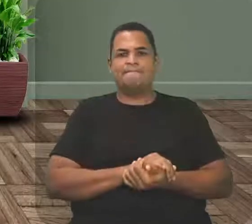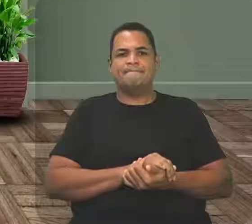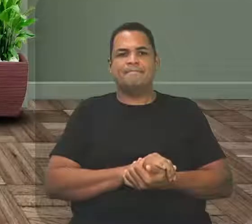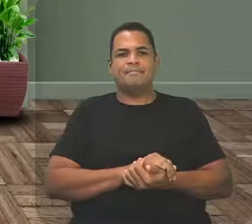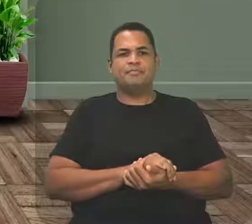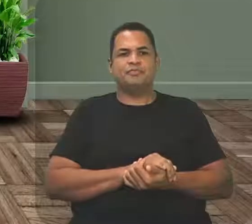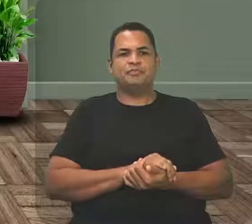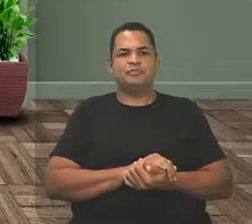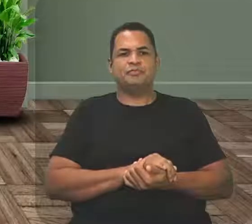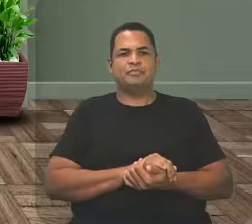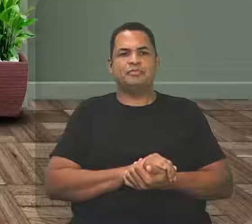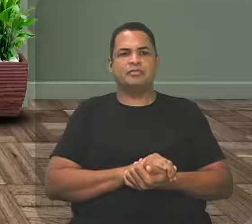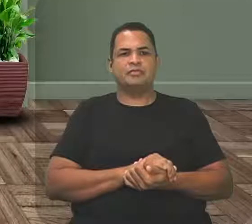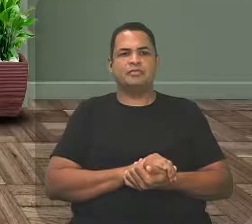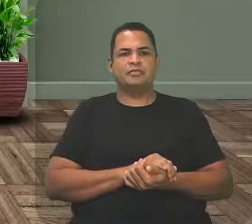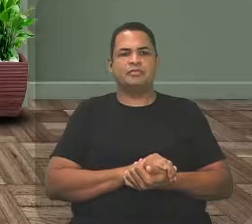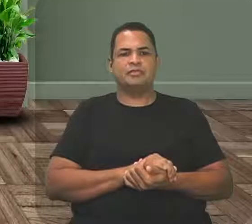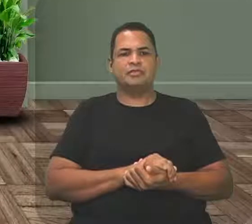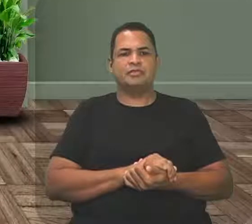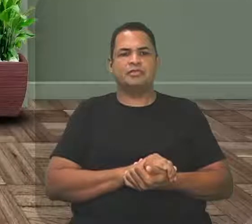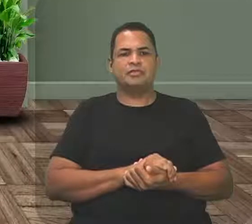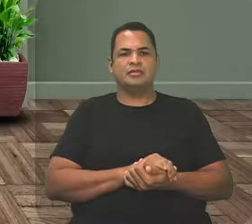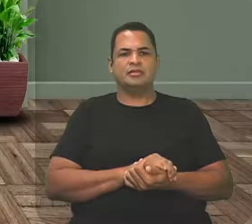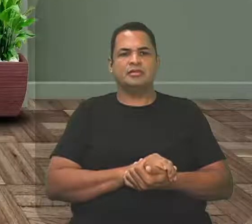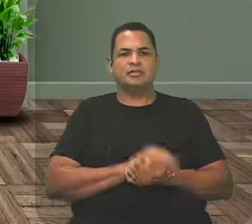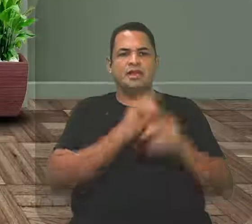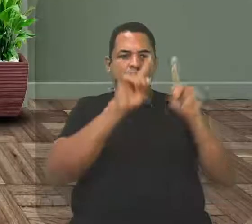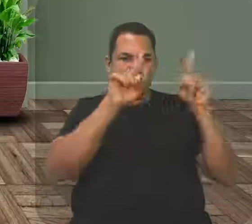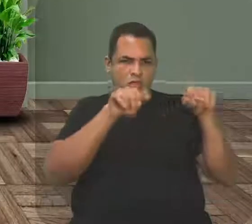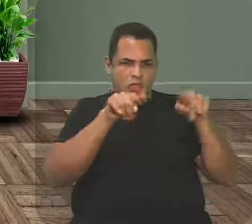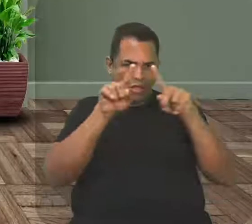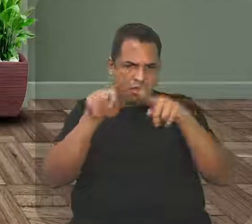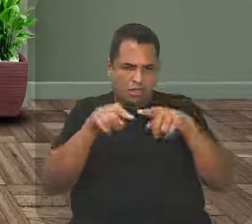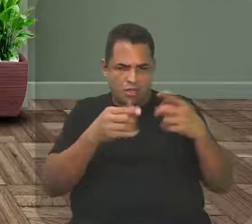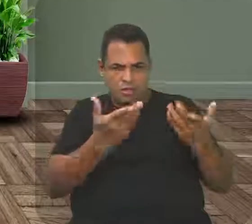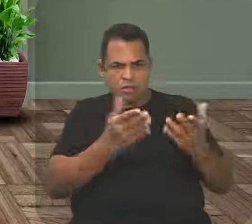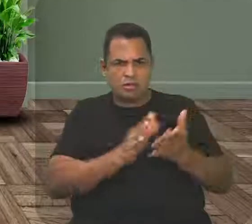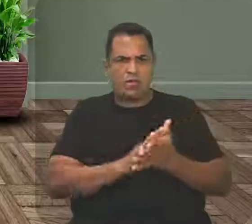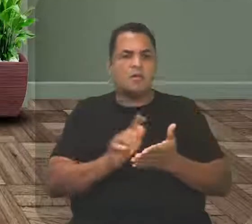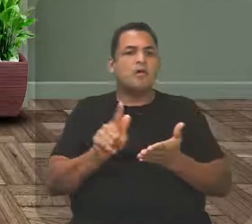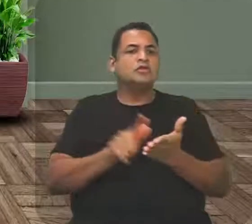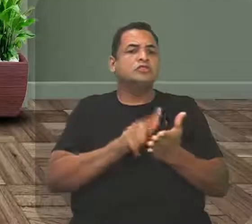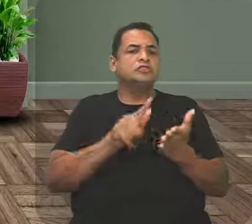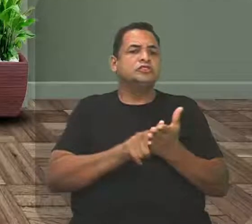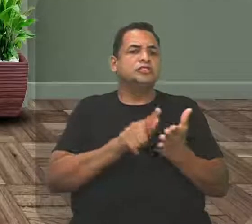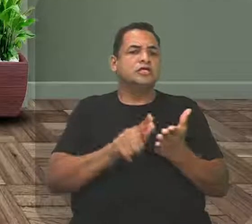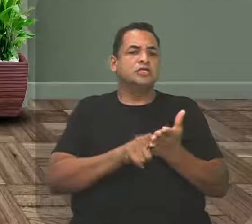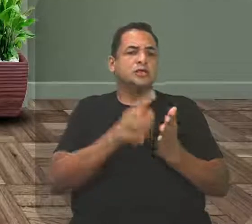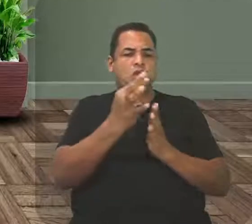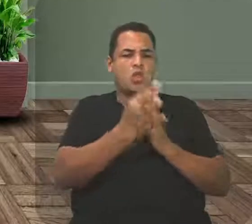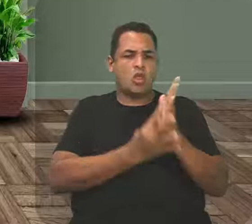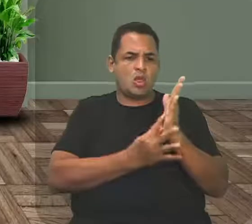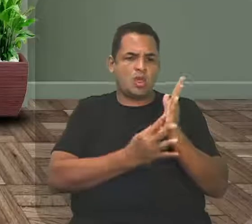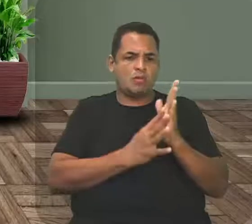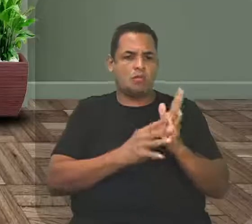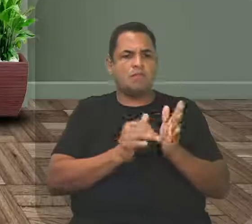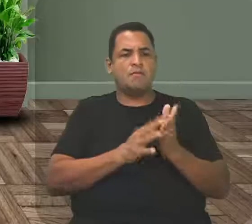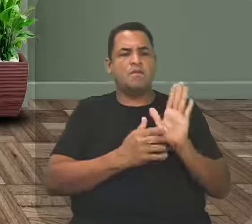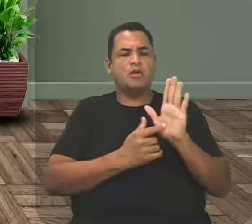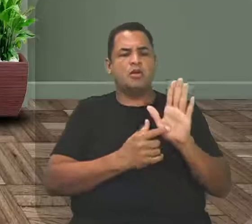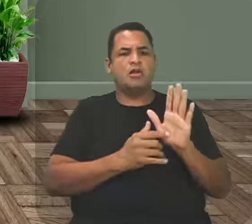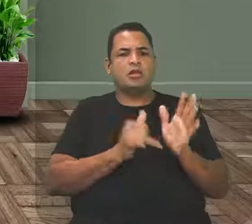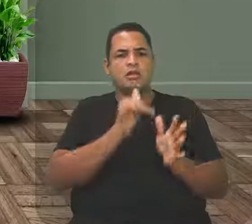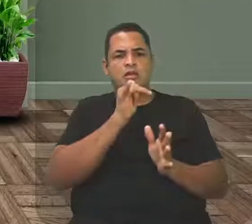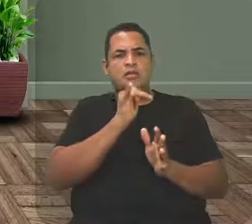galho quebrou, né? Tá? Então, a tirinha, Trazendo aí o gênero textual, tirinha, para dar esse exemplo.